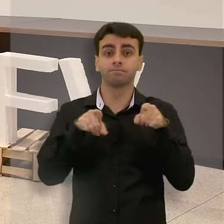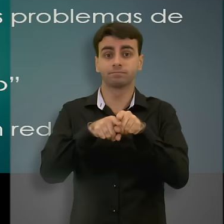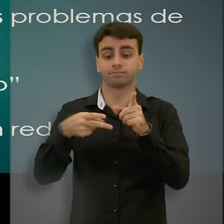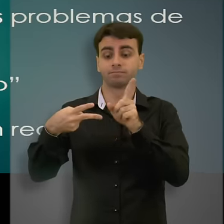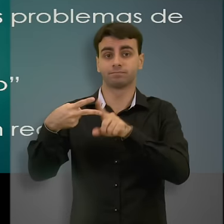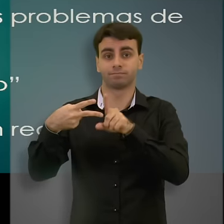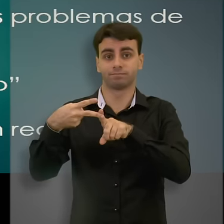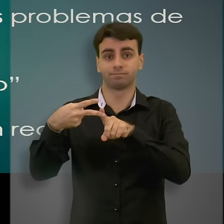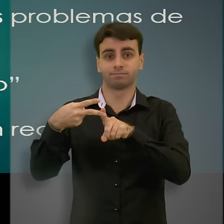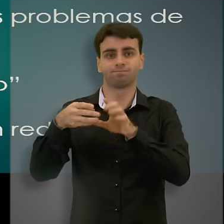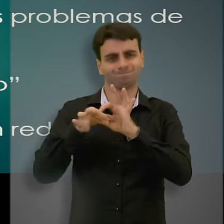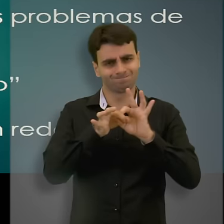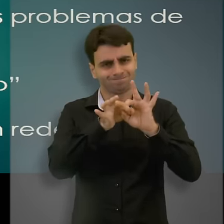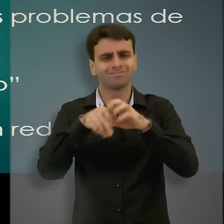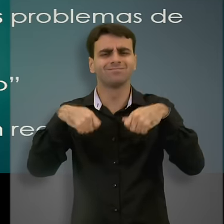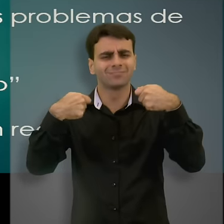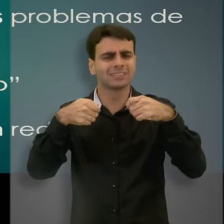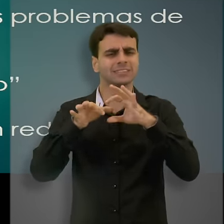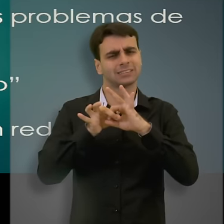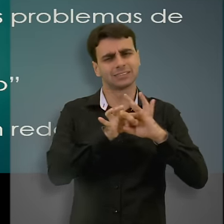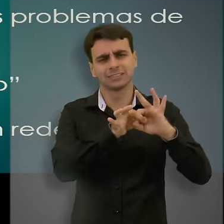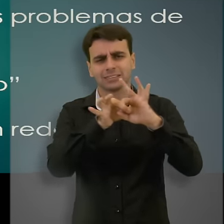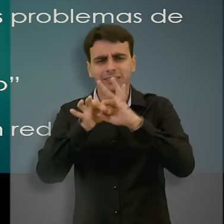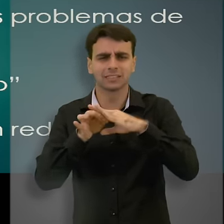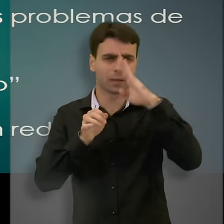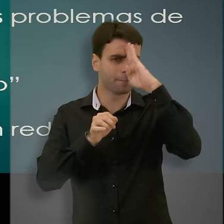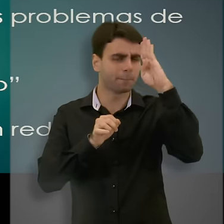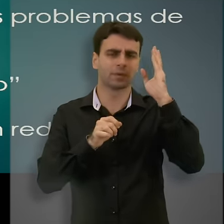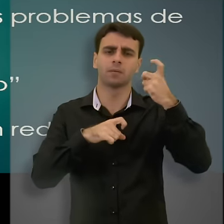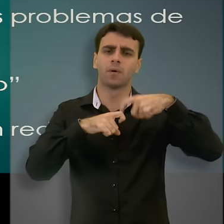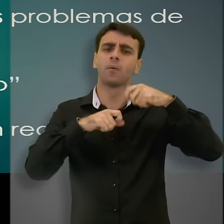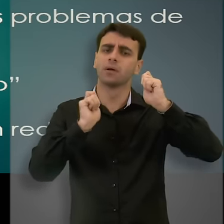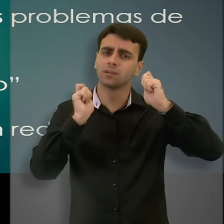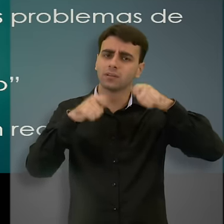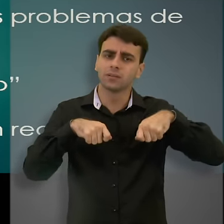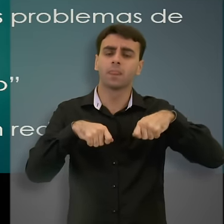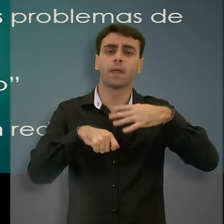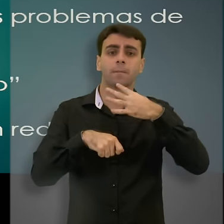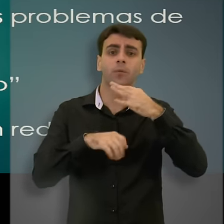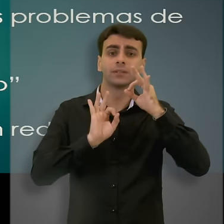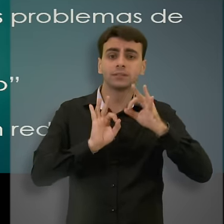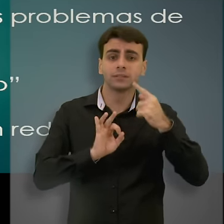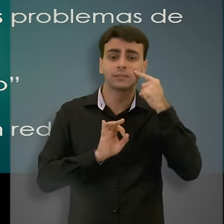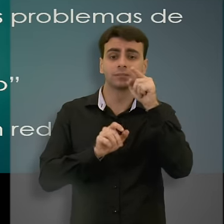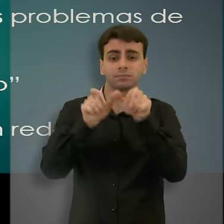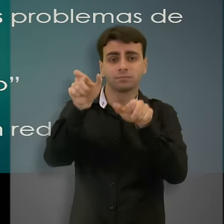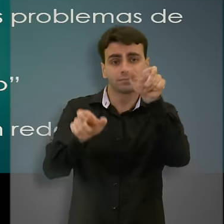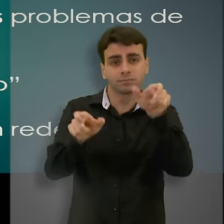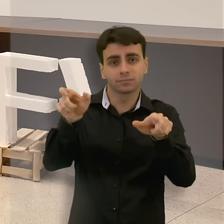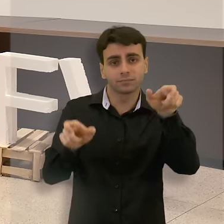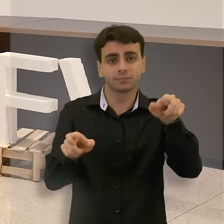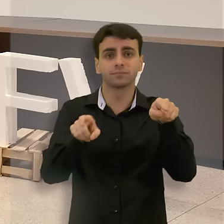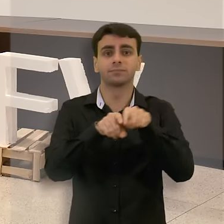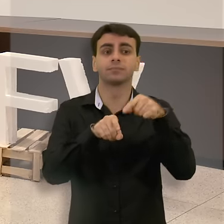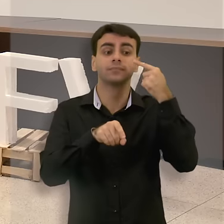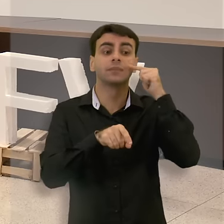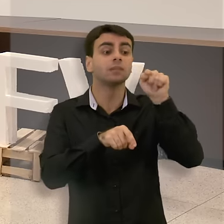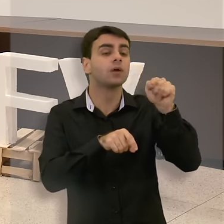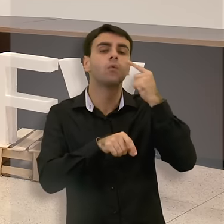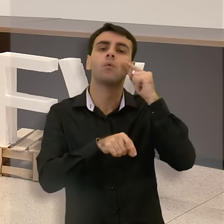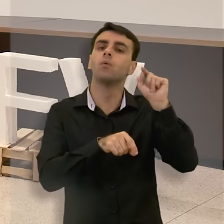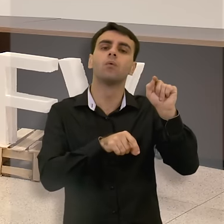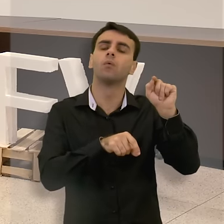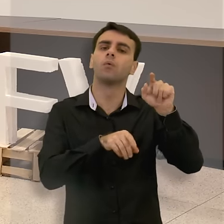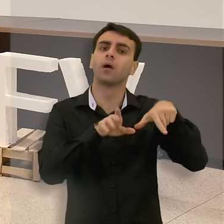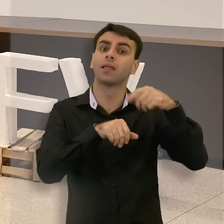Integralidade. A gente precisa de profissionais médicos com capacidade de olhar para as pessoas e poder resolver